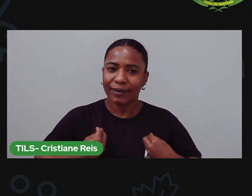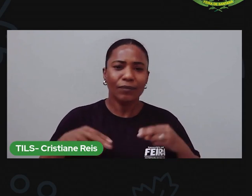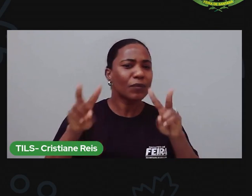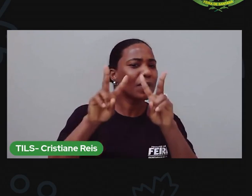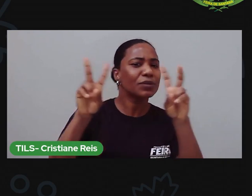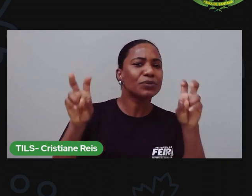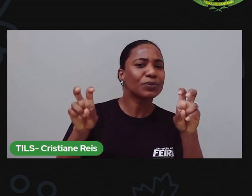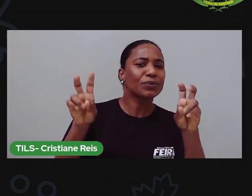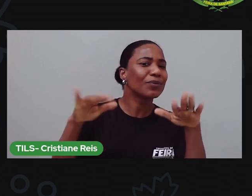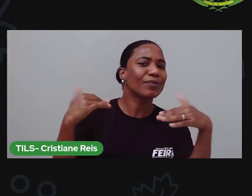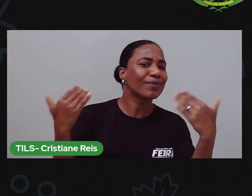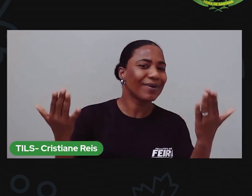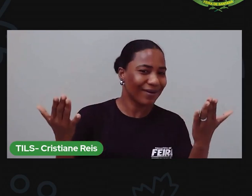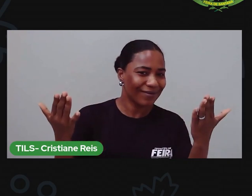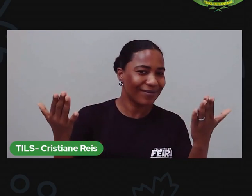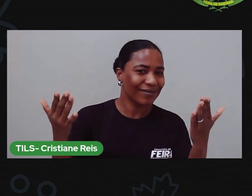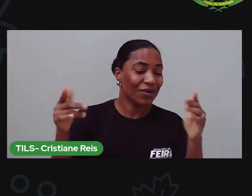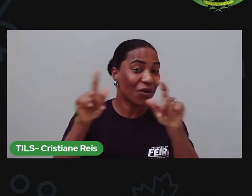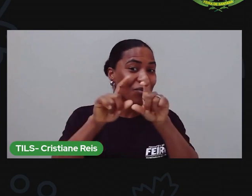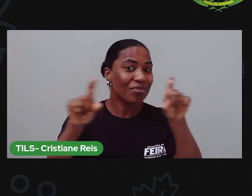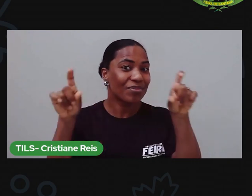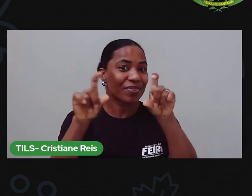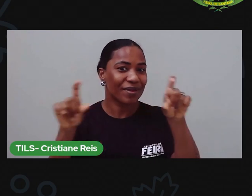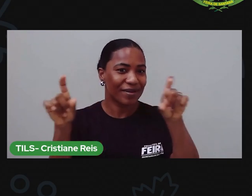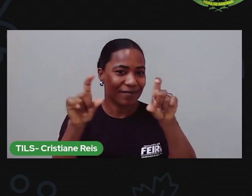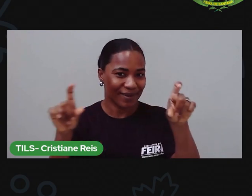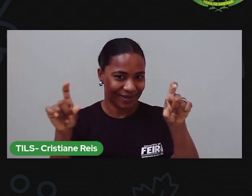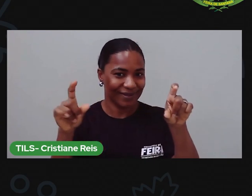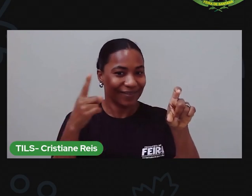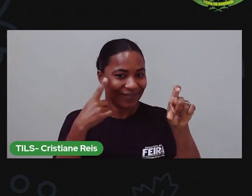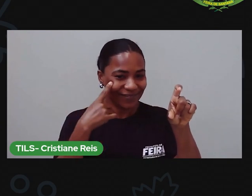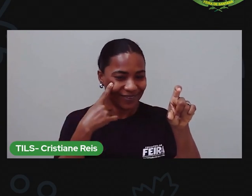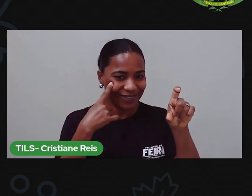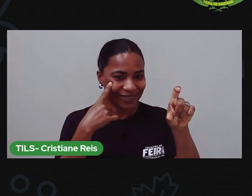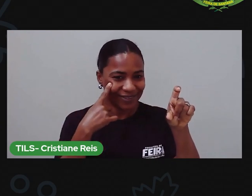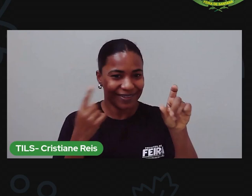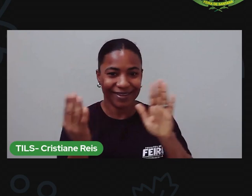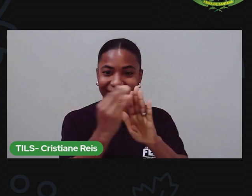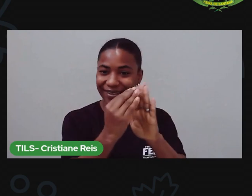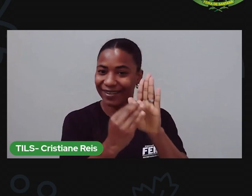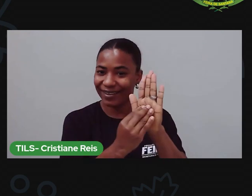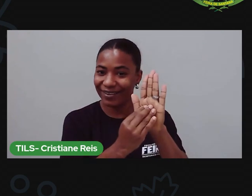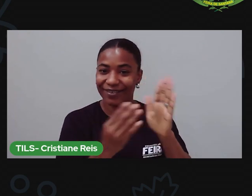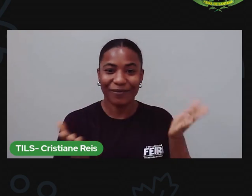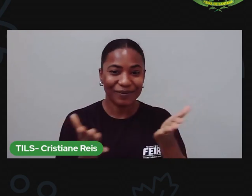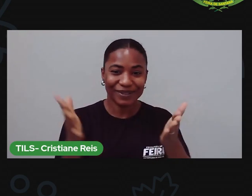o tema que a gente vai mostrar nessa aula de hoje, que você vai aprender.